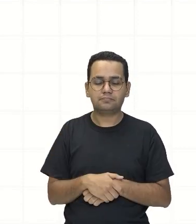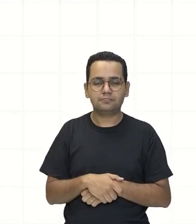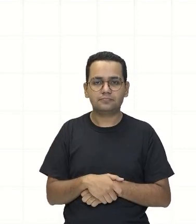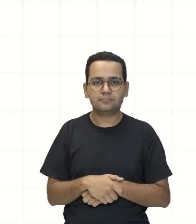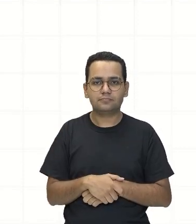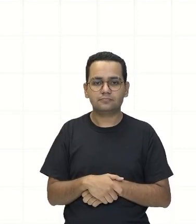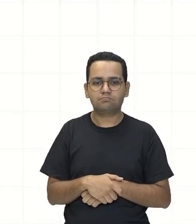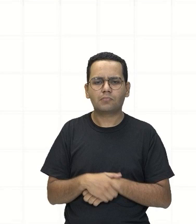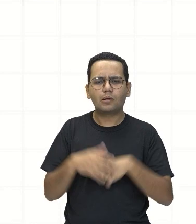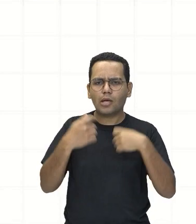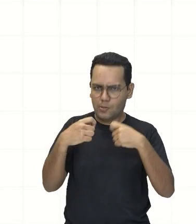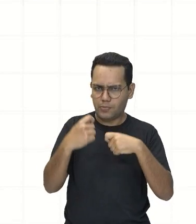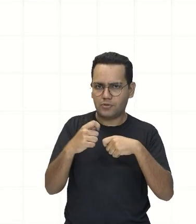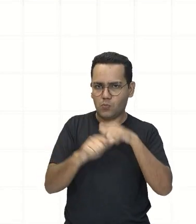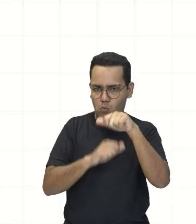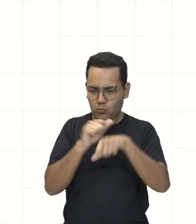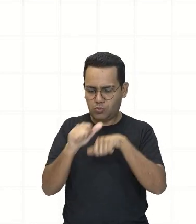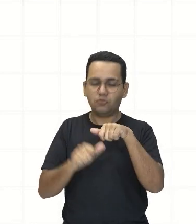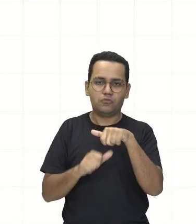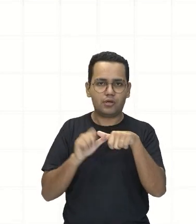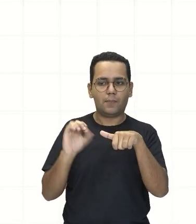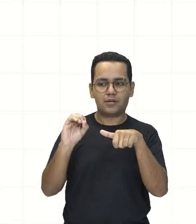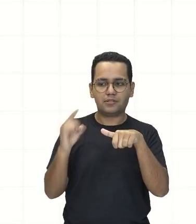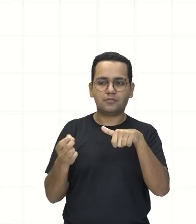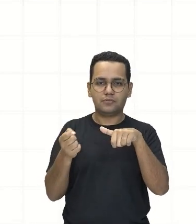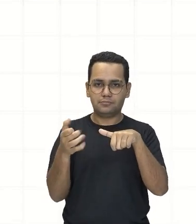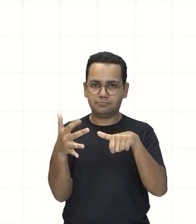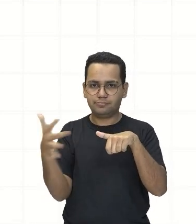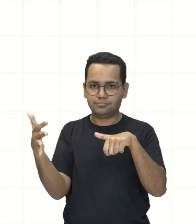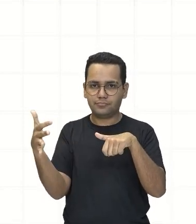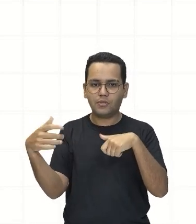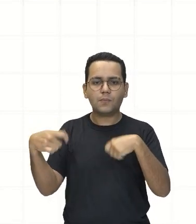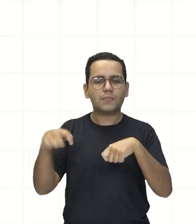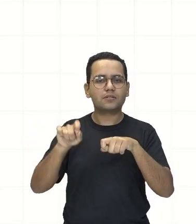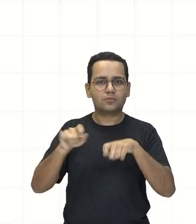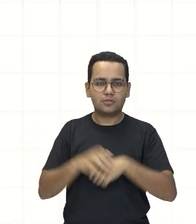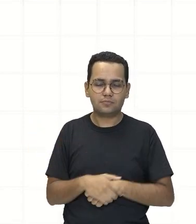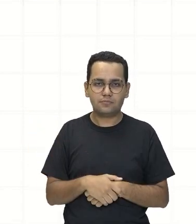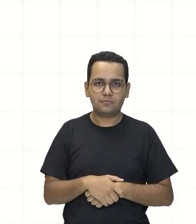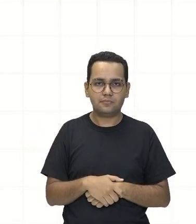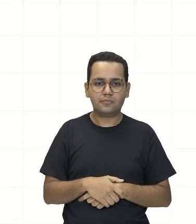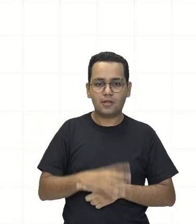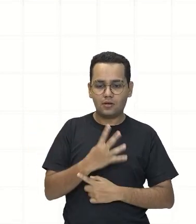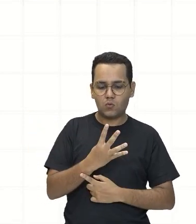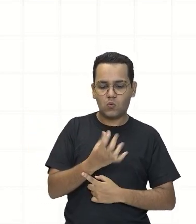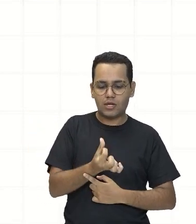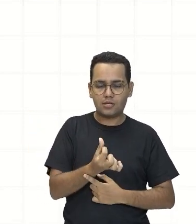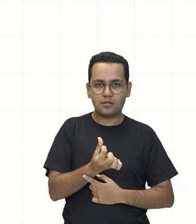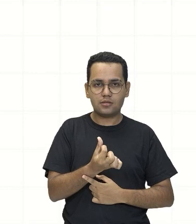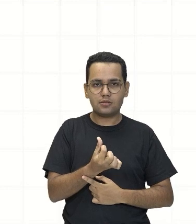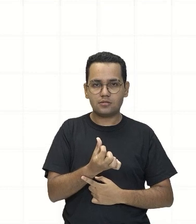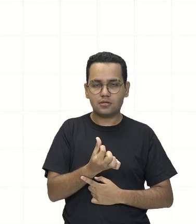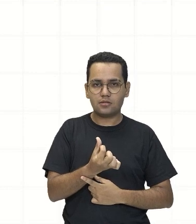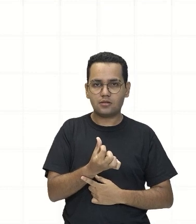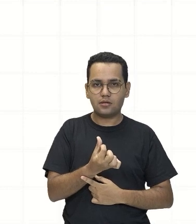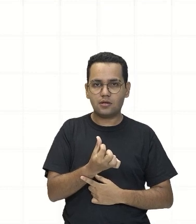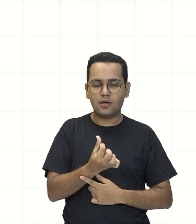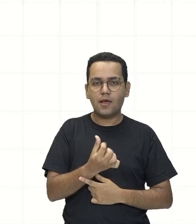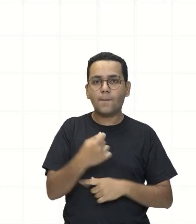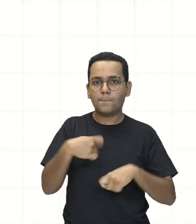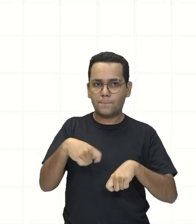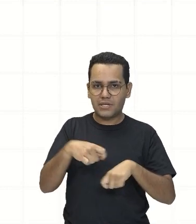científica Eu tenho exatamente Que colocar o número 46 De forma que ele fique